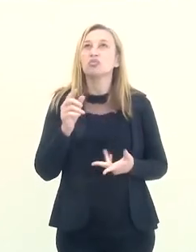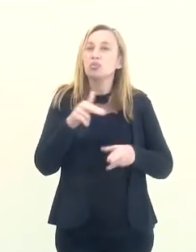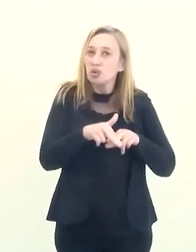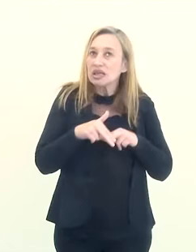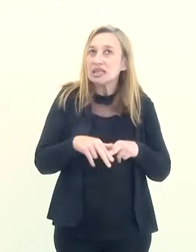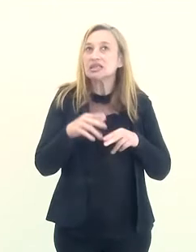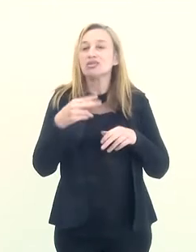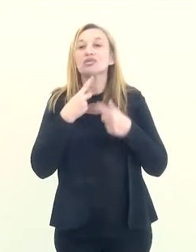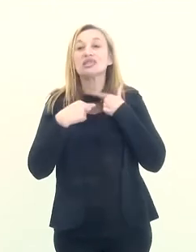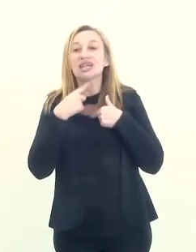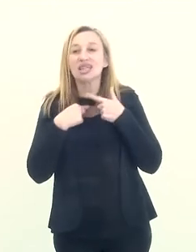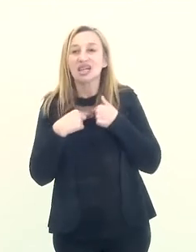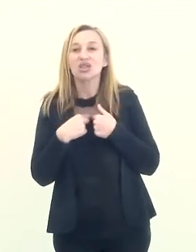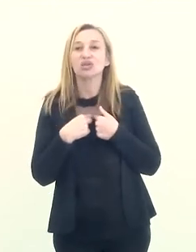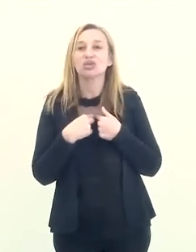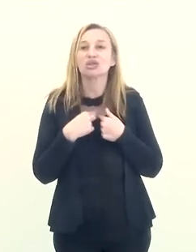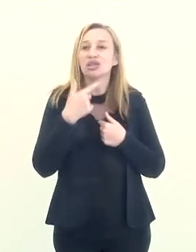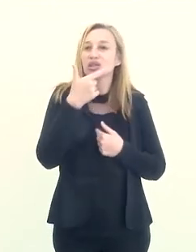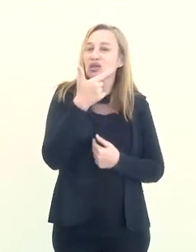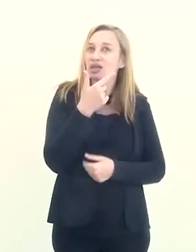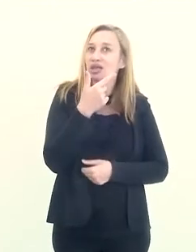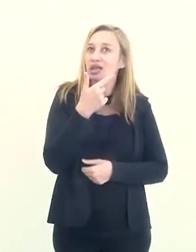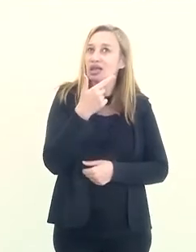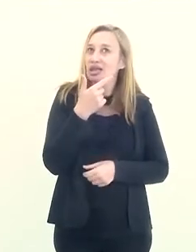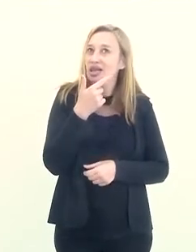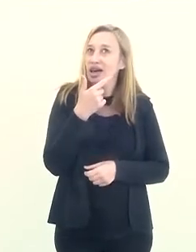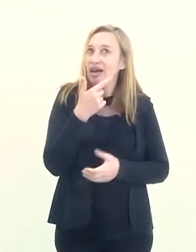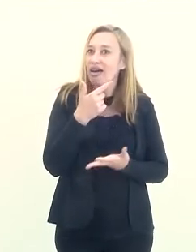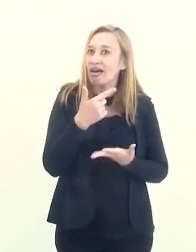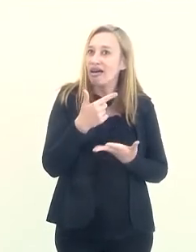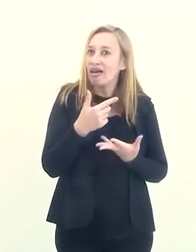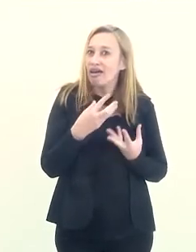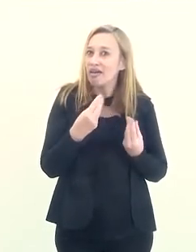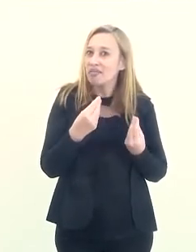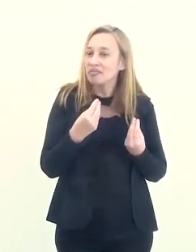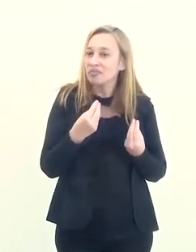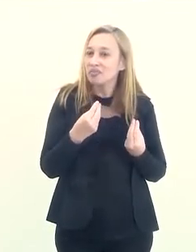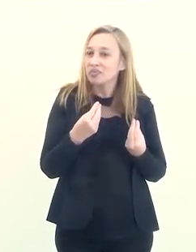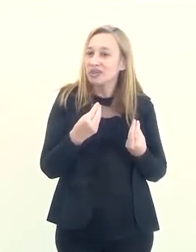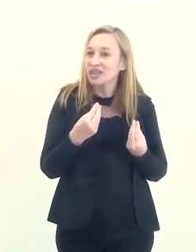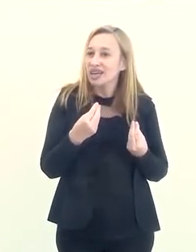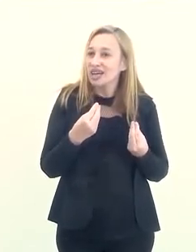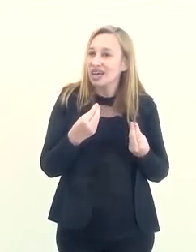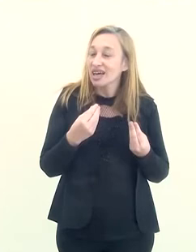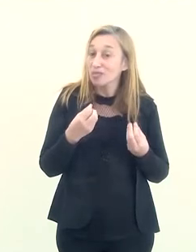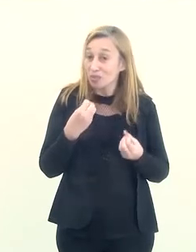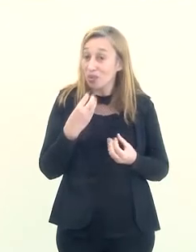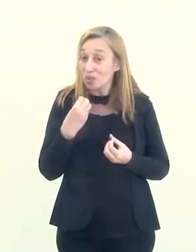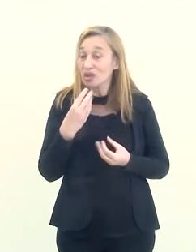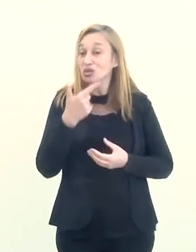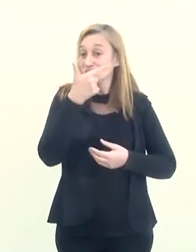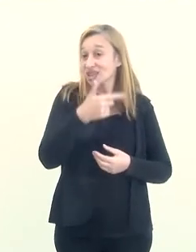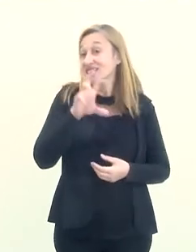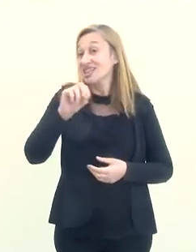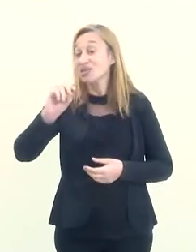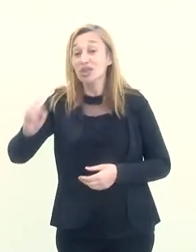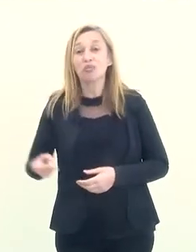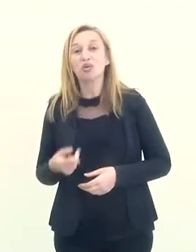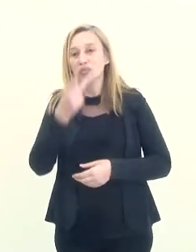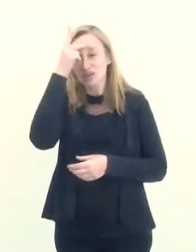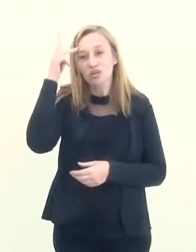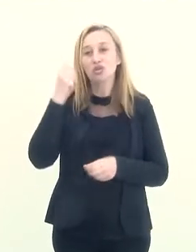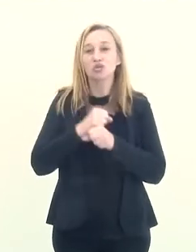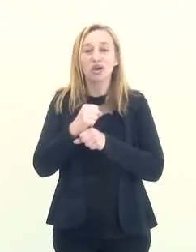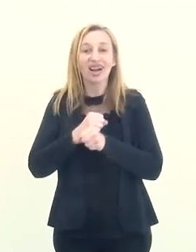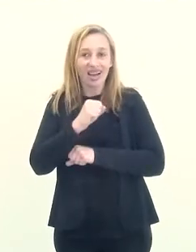é bastante conservadora, 250 mil pessoas por ano, porque eu de